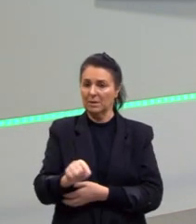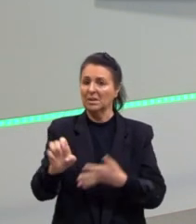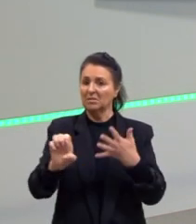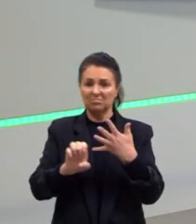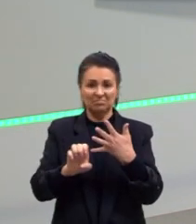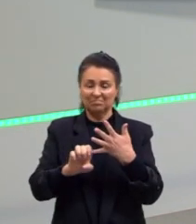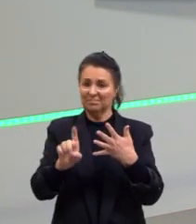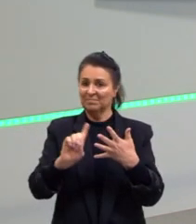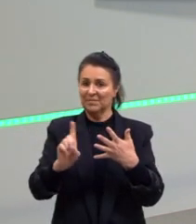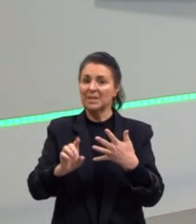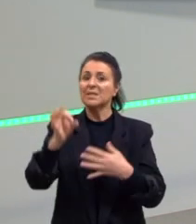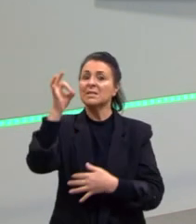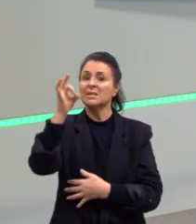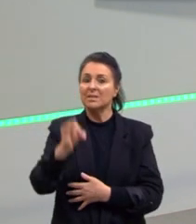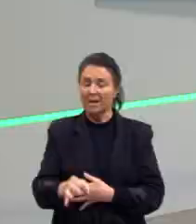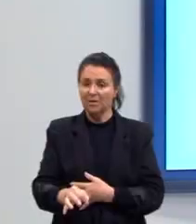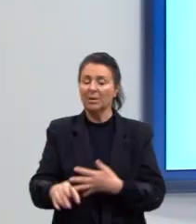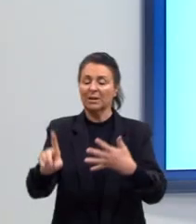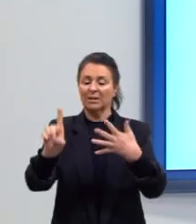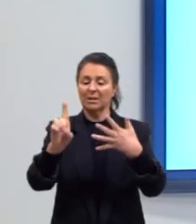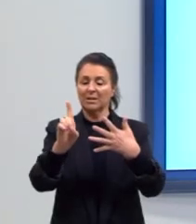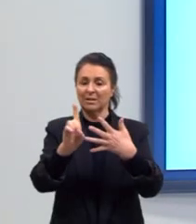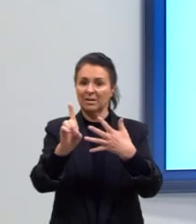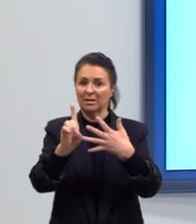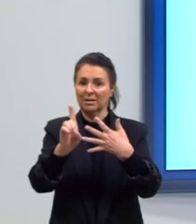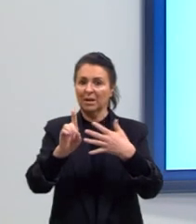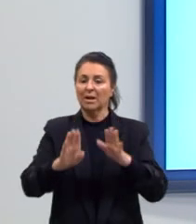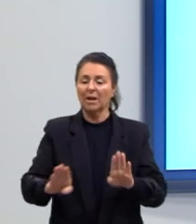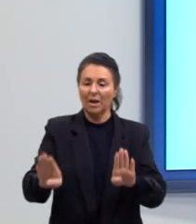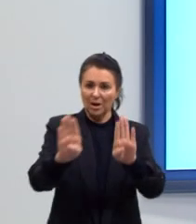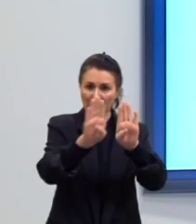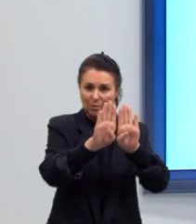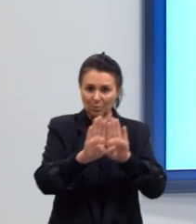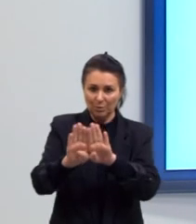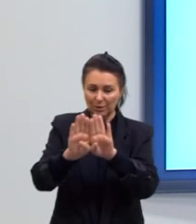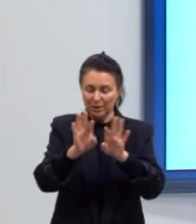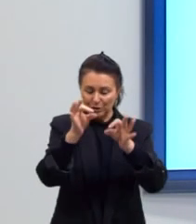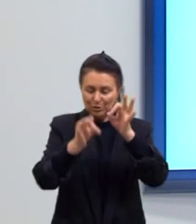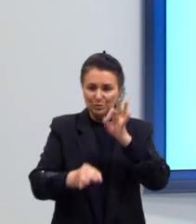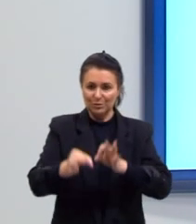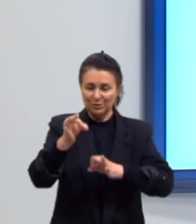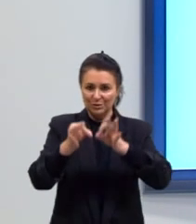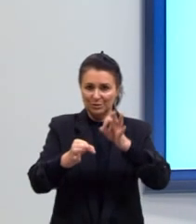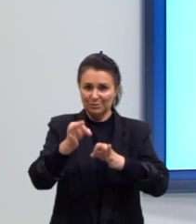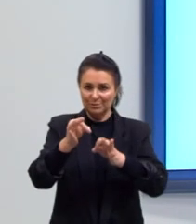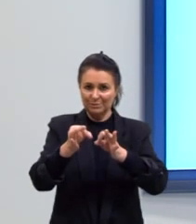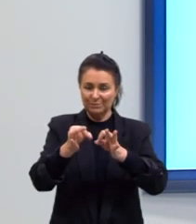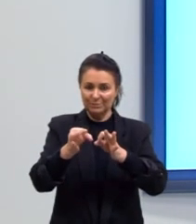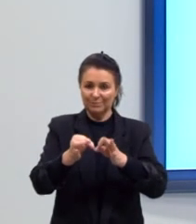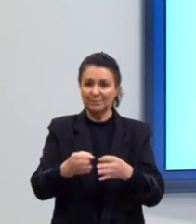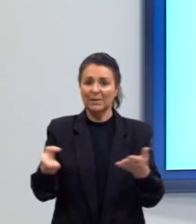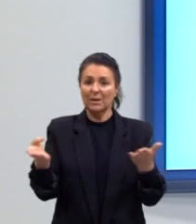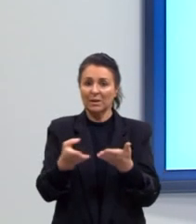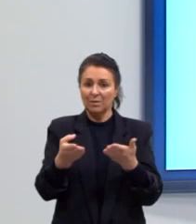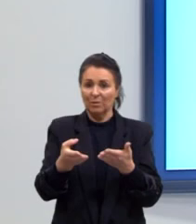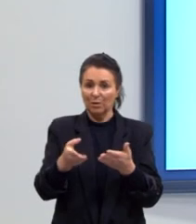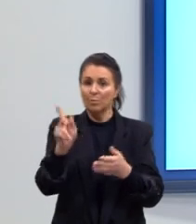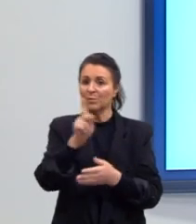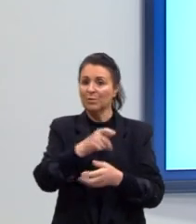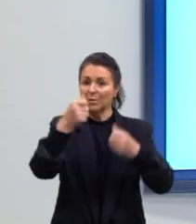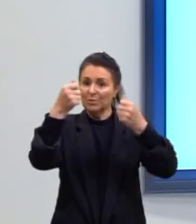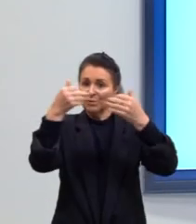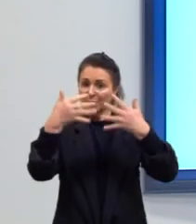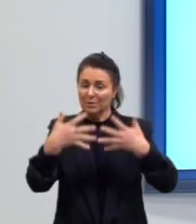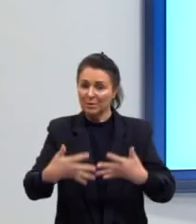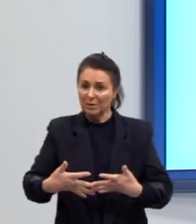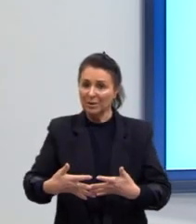A correta é a D. Paridade do tratamento jurídico. E agora a gente vai falar sobre